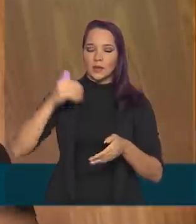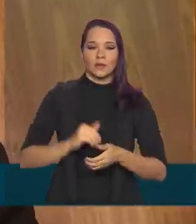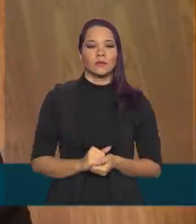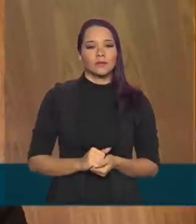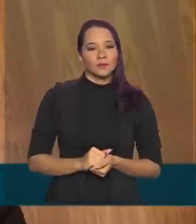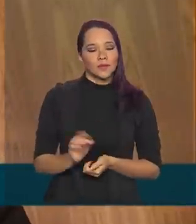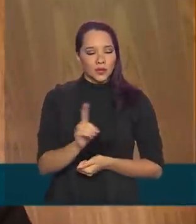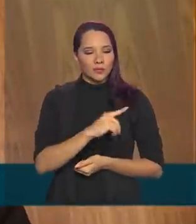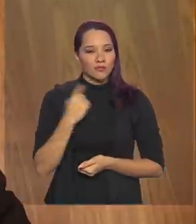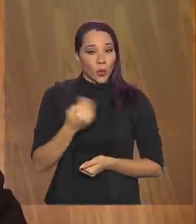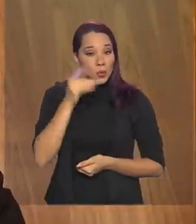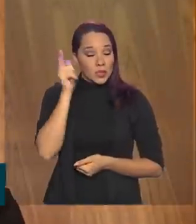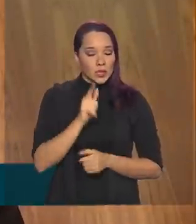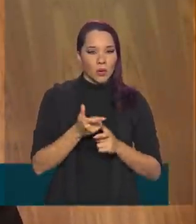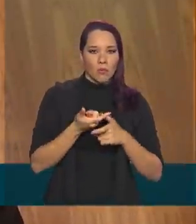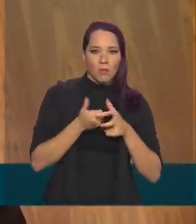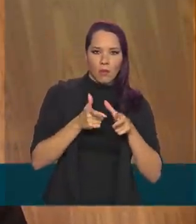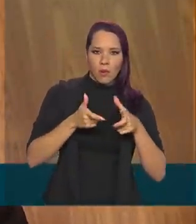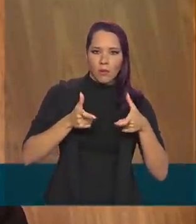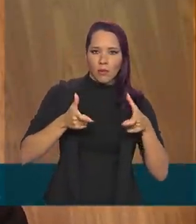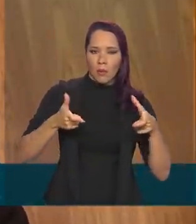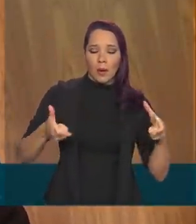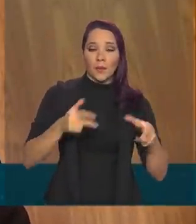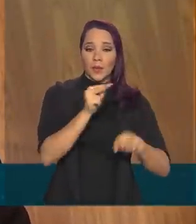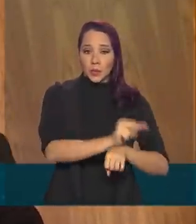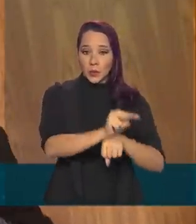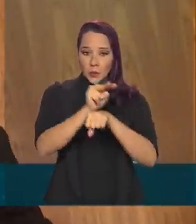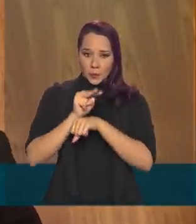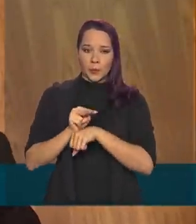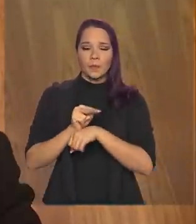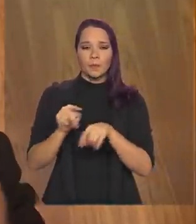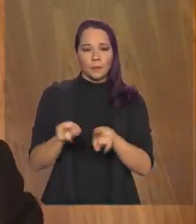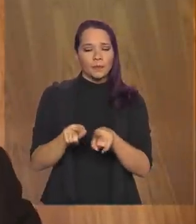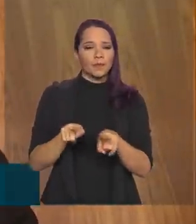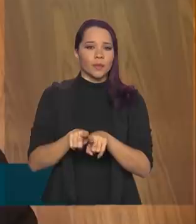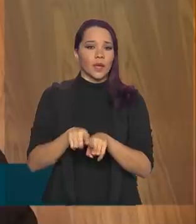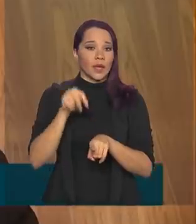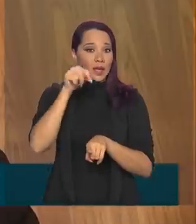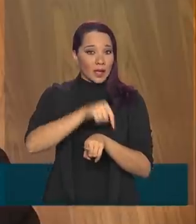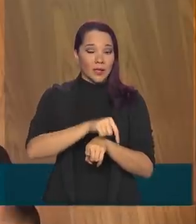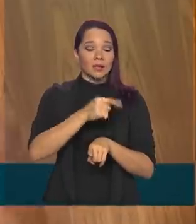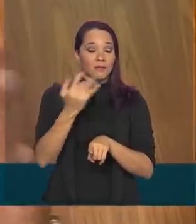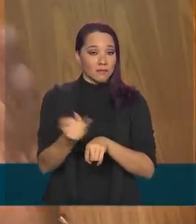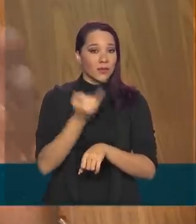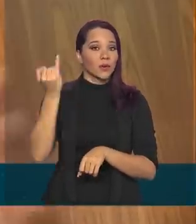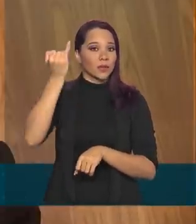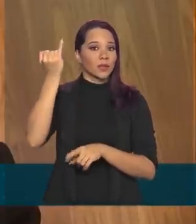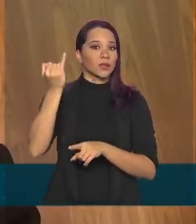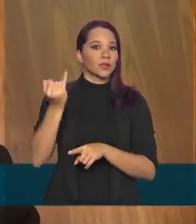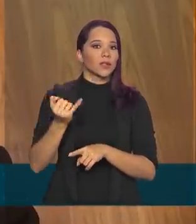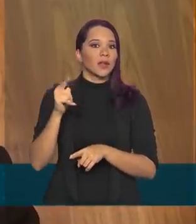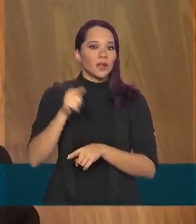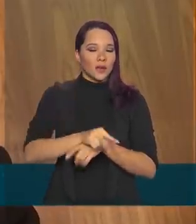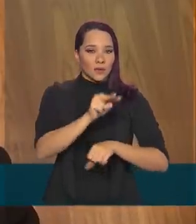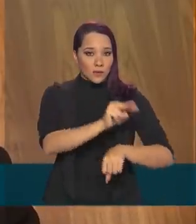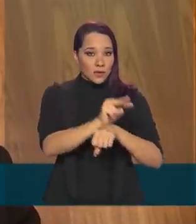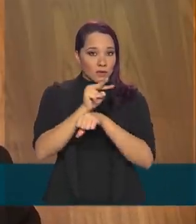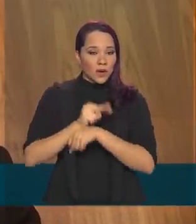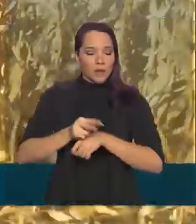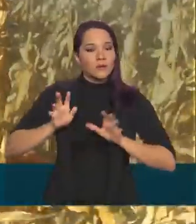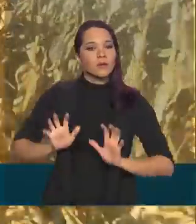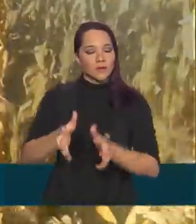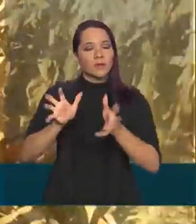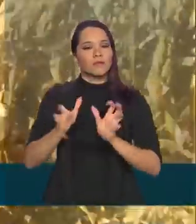tivemos um crescimento na concessão dos financiamentos de custeio, e sobretudo, esse é o mais relevante, nos financiamentos de